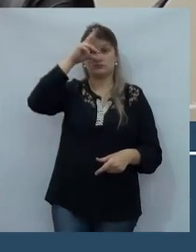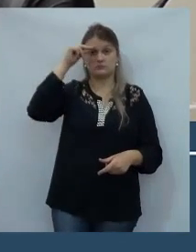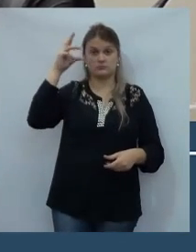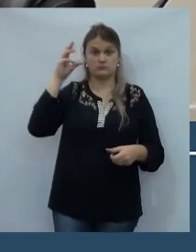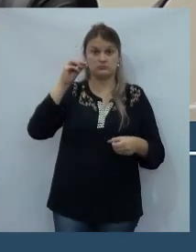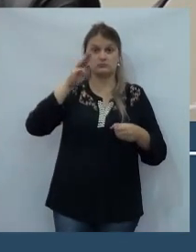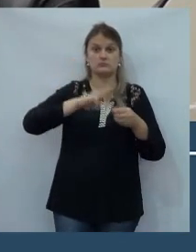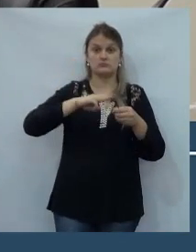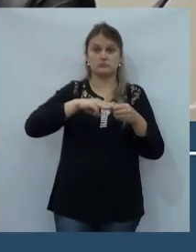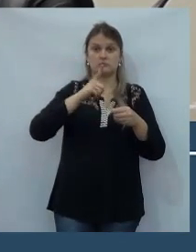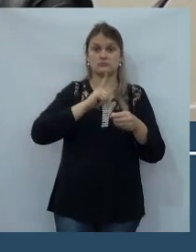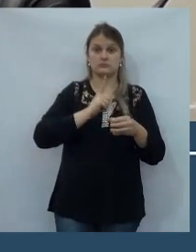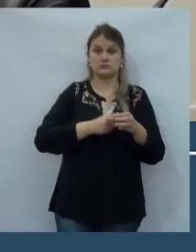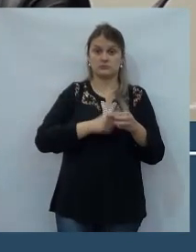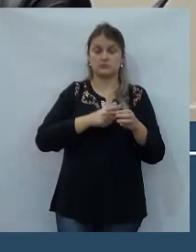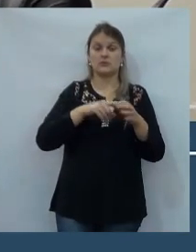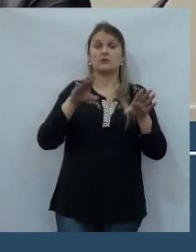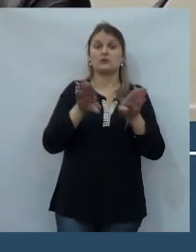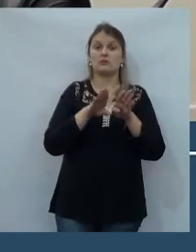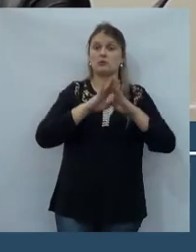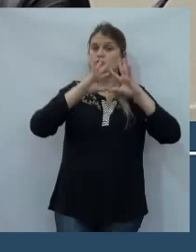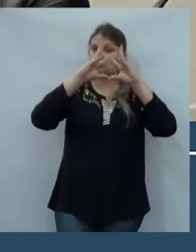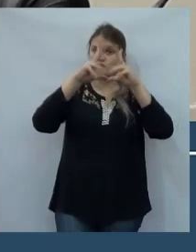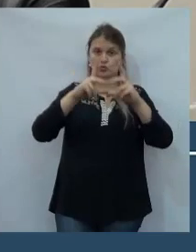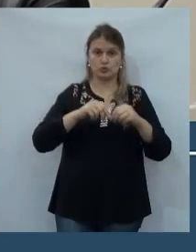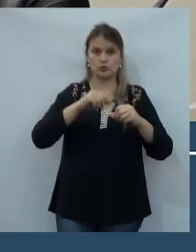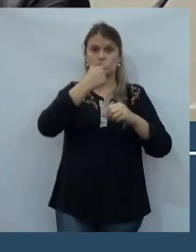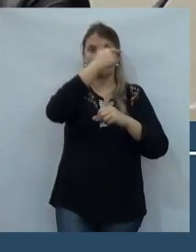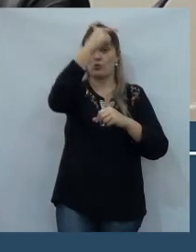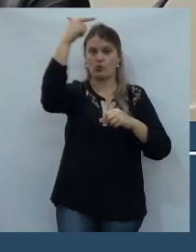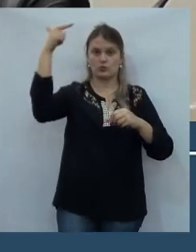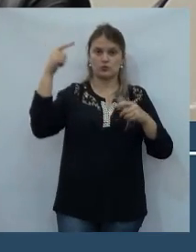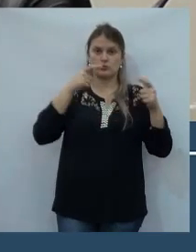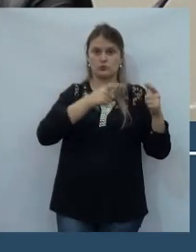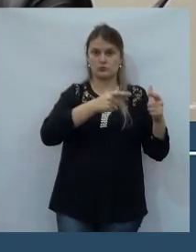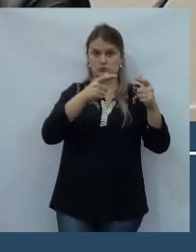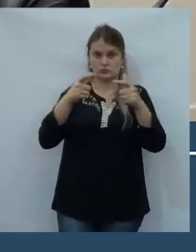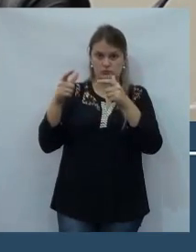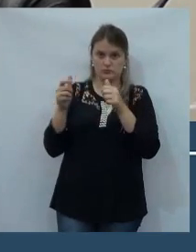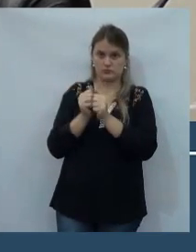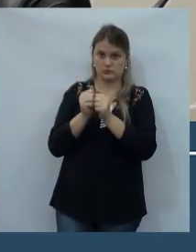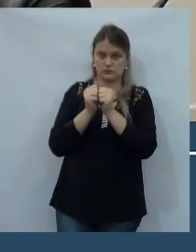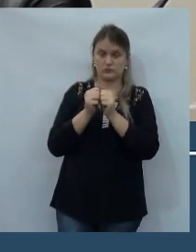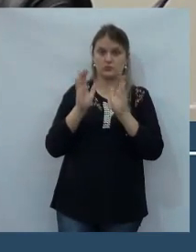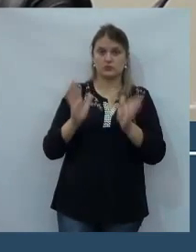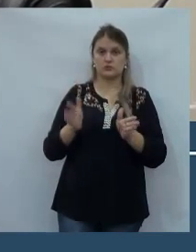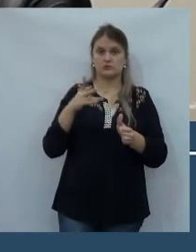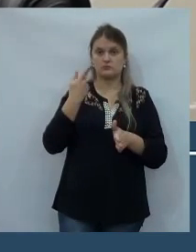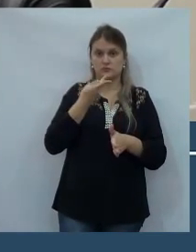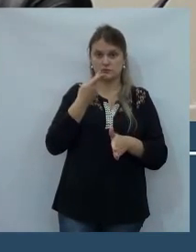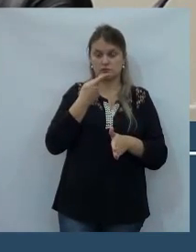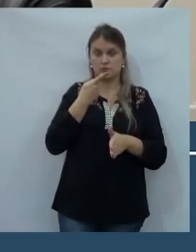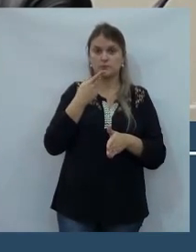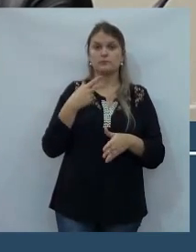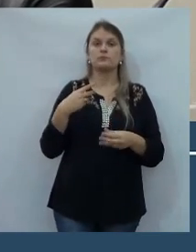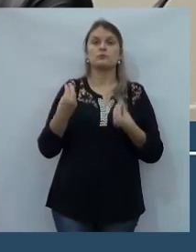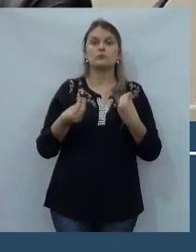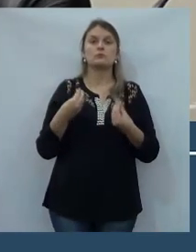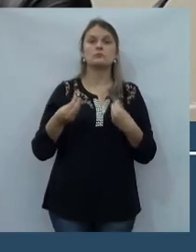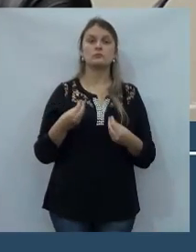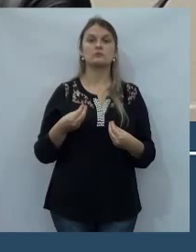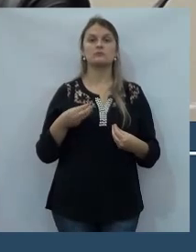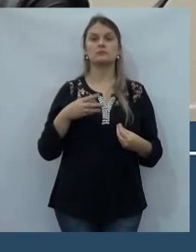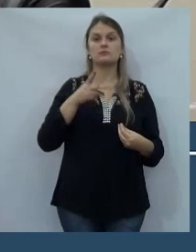das cidades aqui vizinhas, fora todo o contexto que nós já falamos. Quanto à questão,